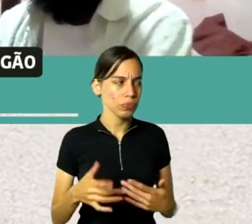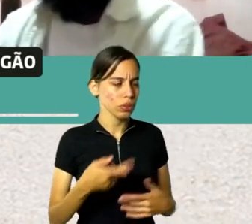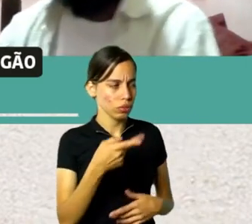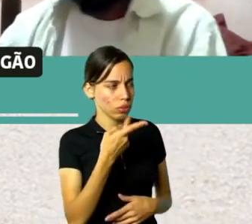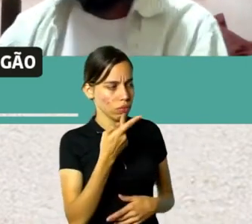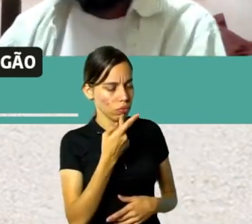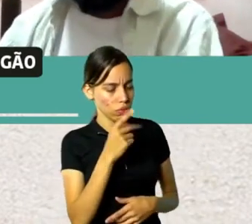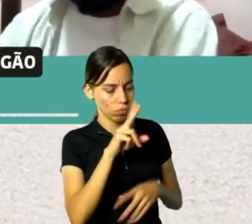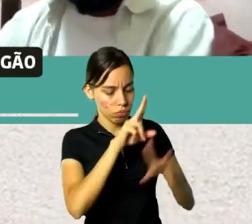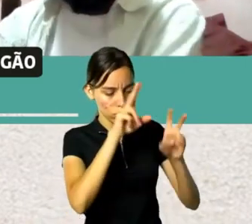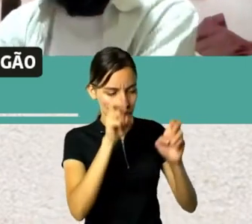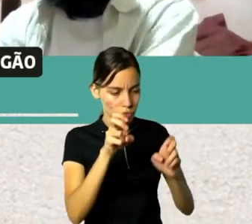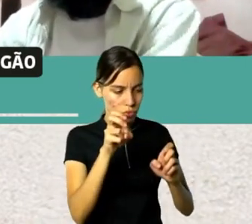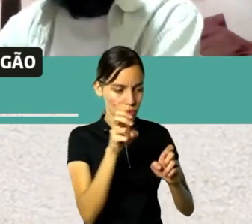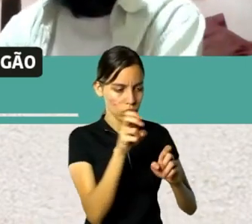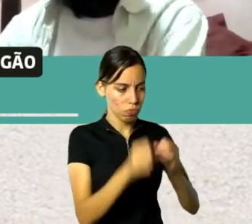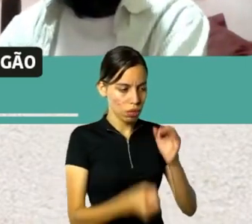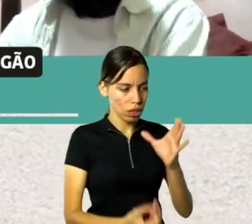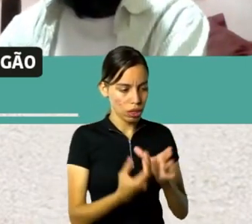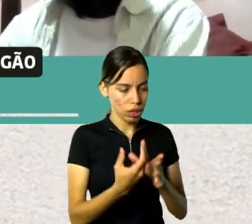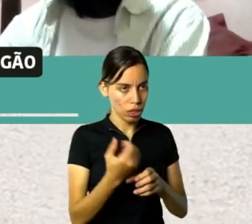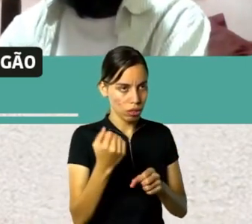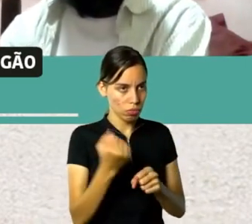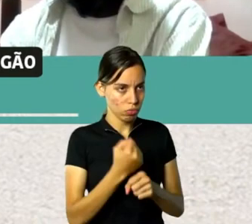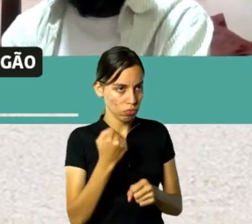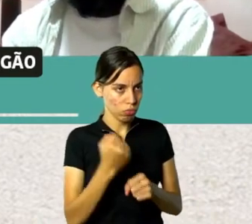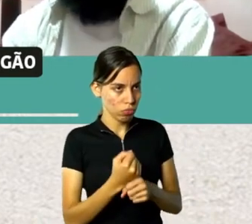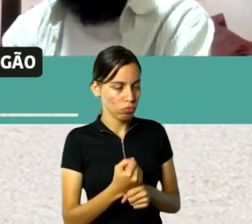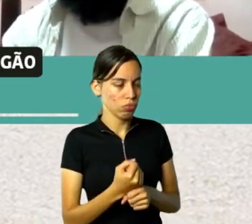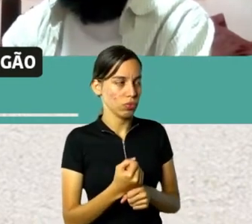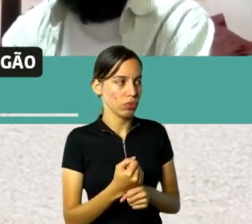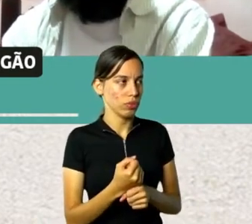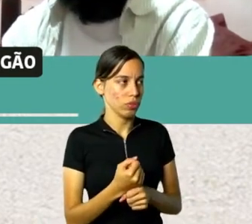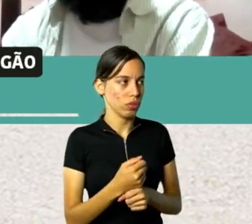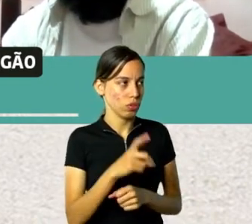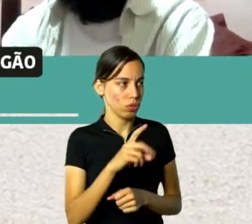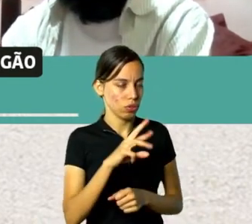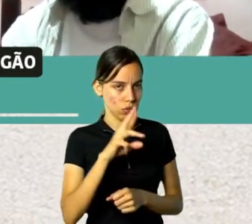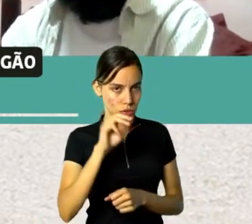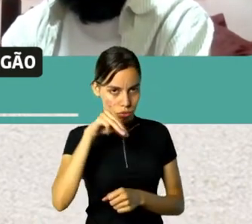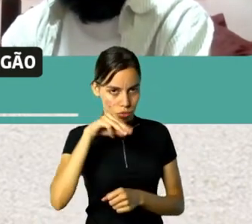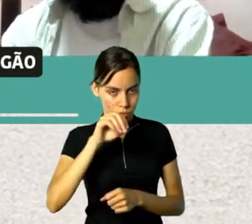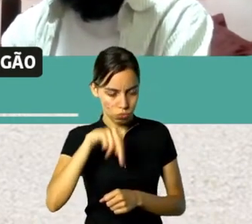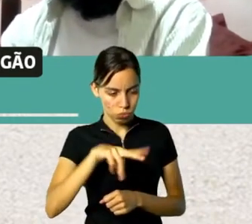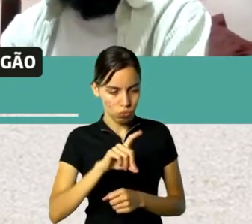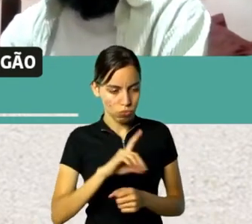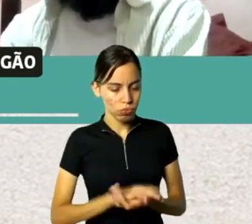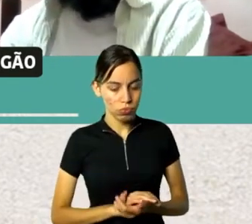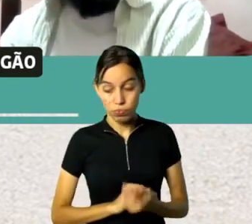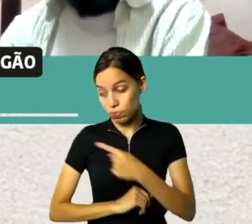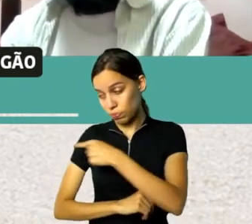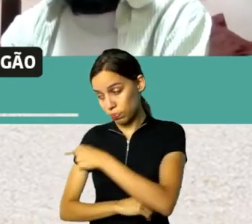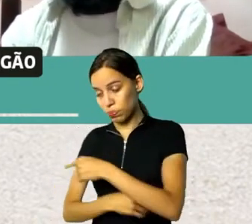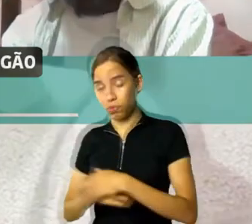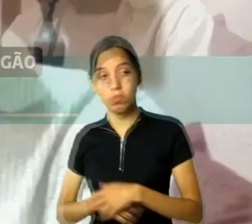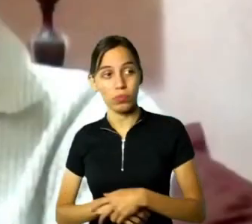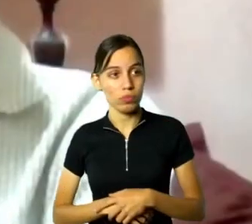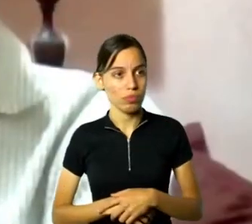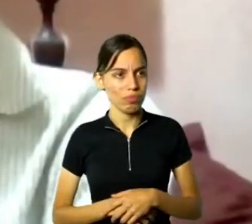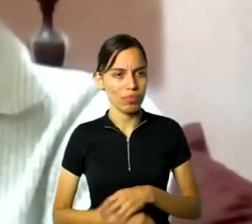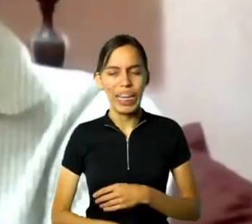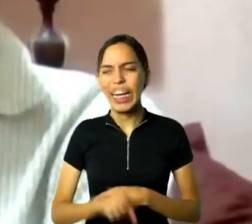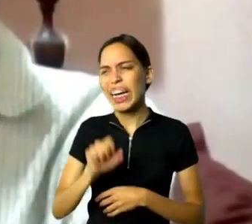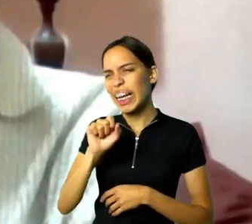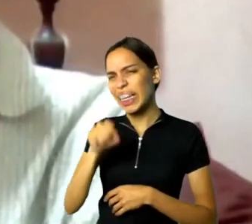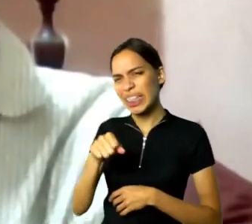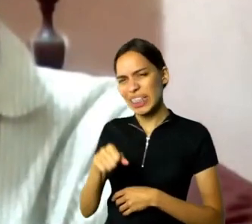veio bem... isso na internet. Vem bem tarde, né? Vem lá, né? Sim. É, veio no final da